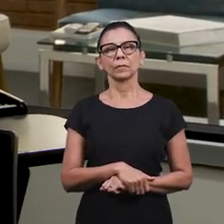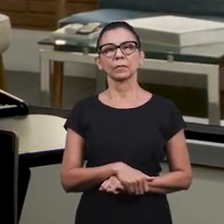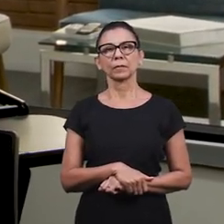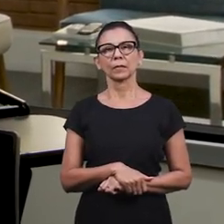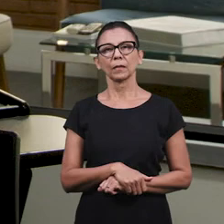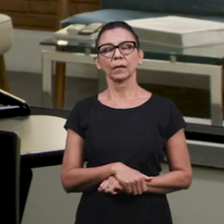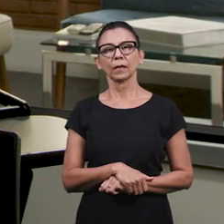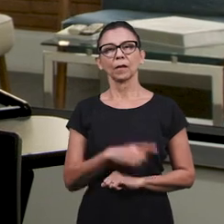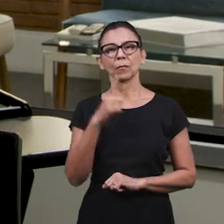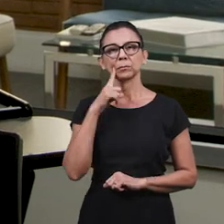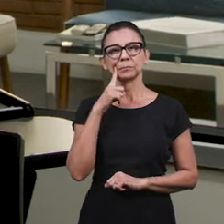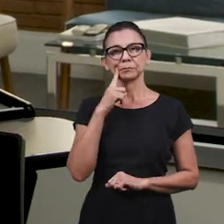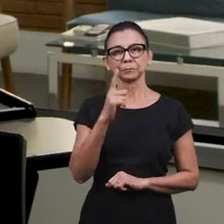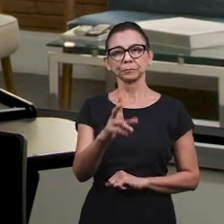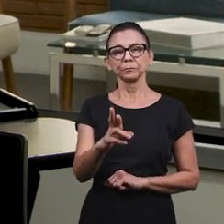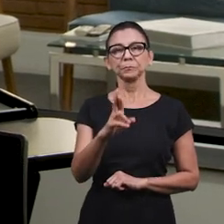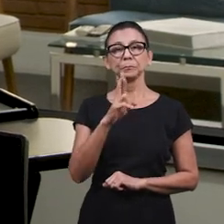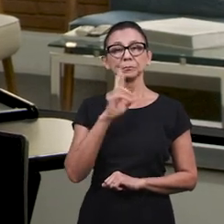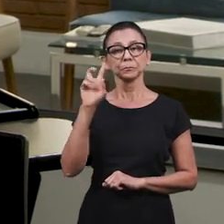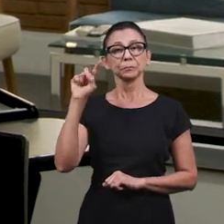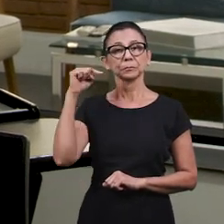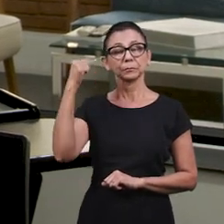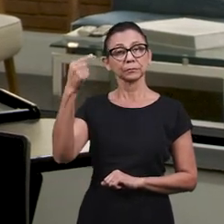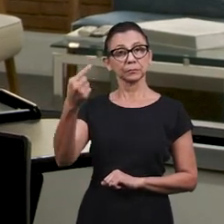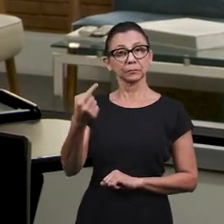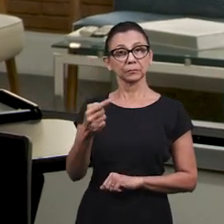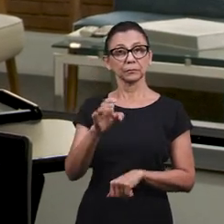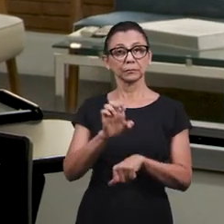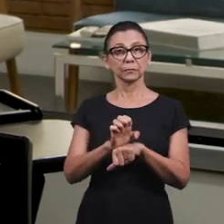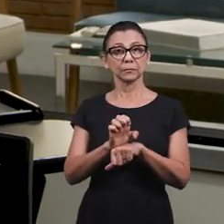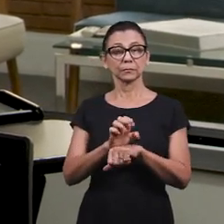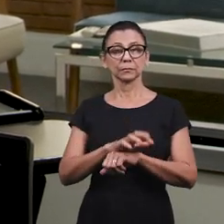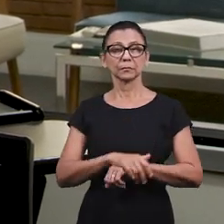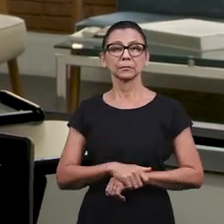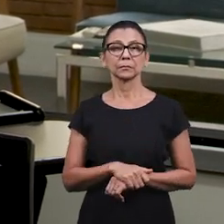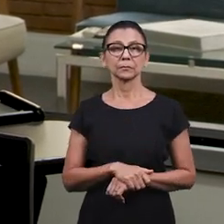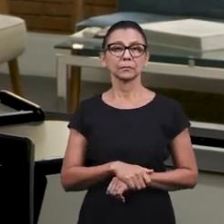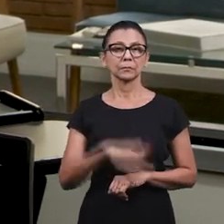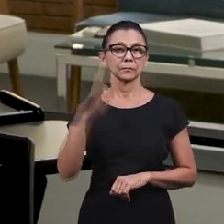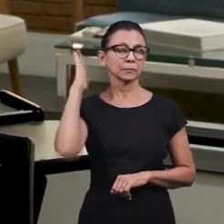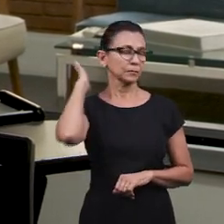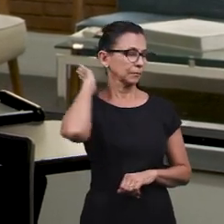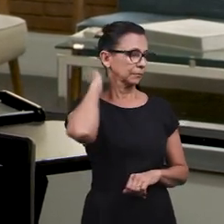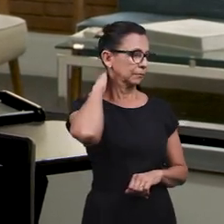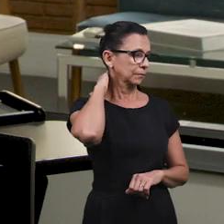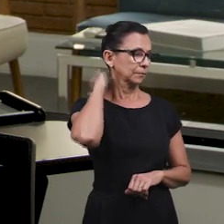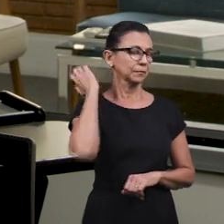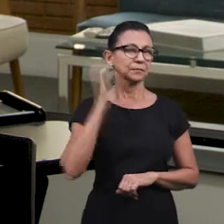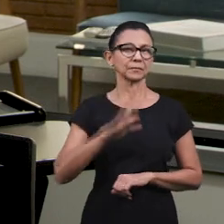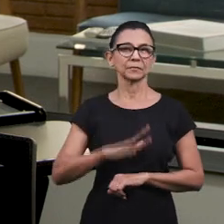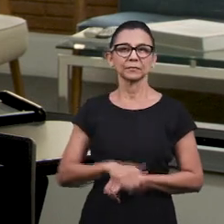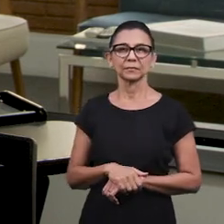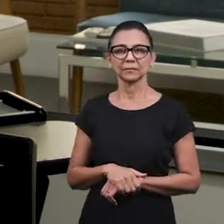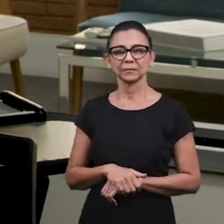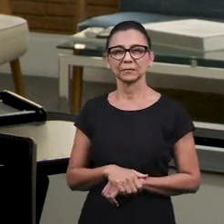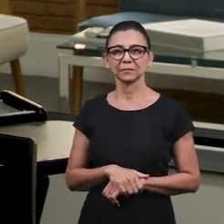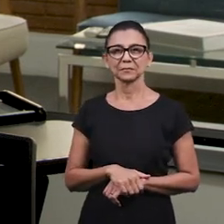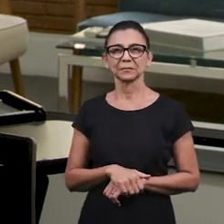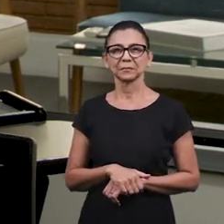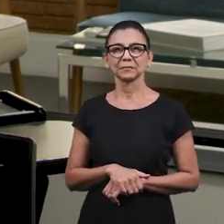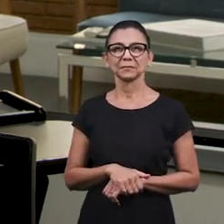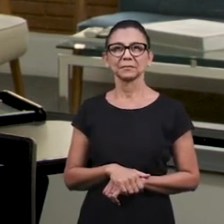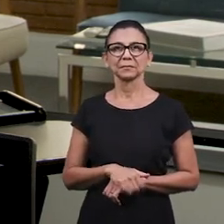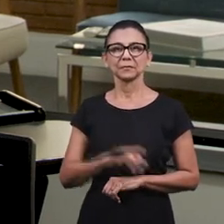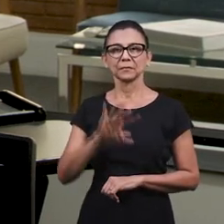em São Paulo. Vai nos dar a primeira resposta, e logo em seguida iremos para o estado do Pará, onde ali no estado do Pará, na